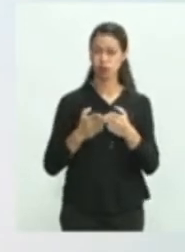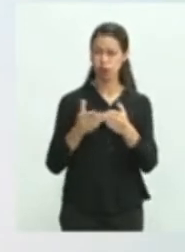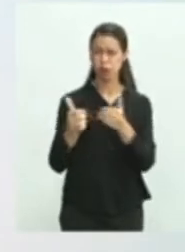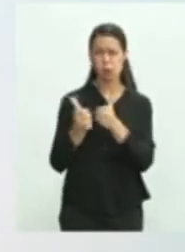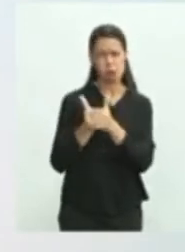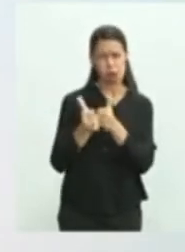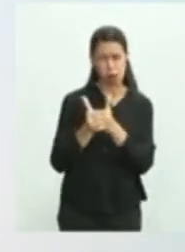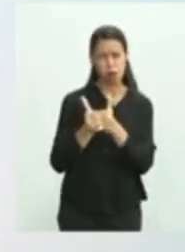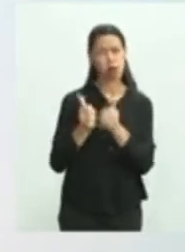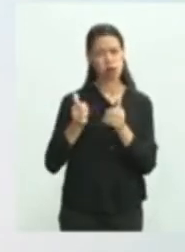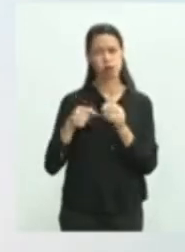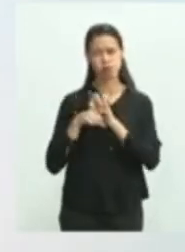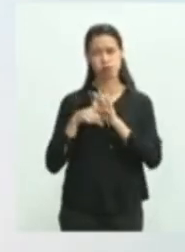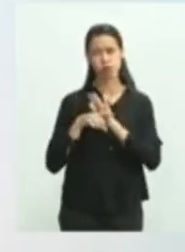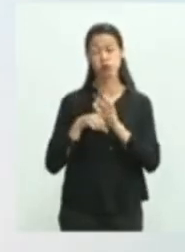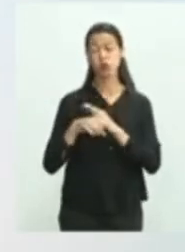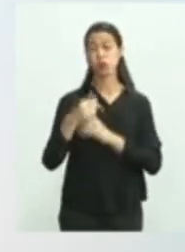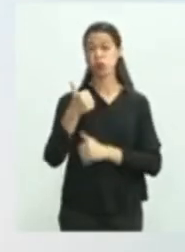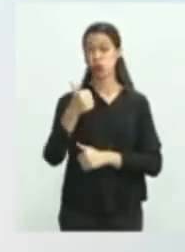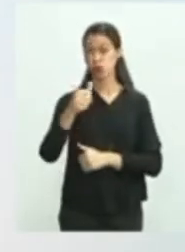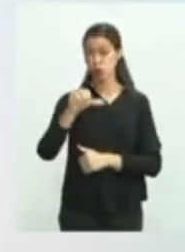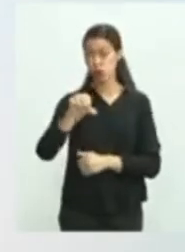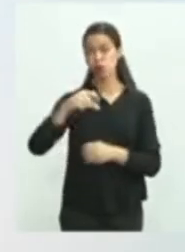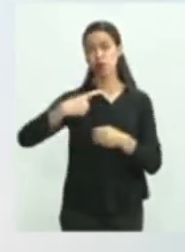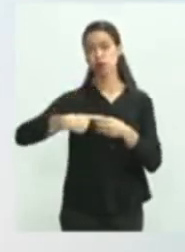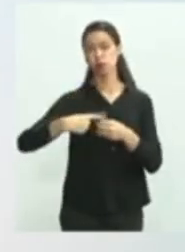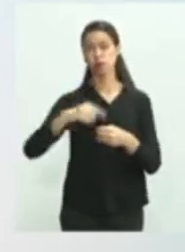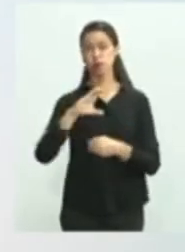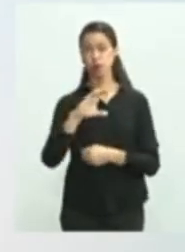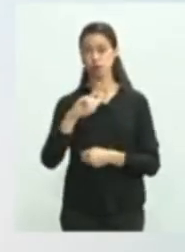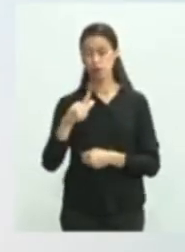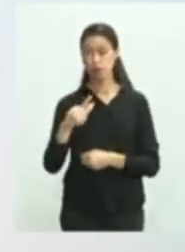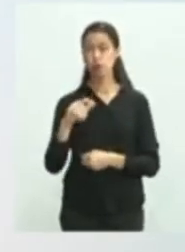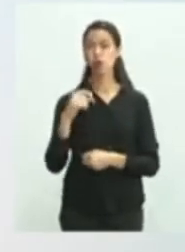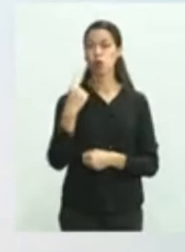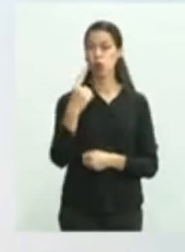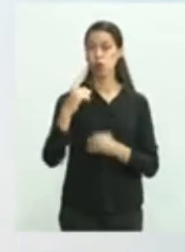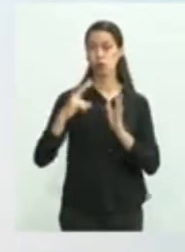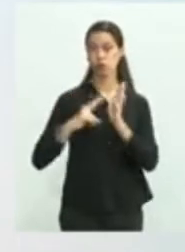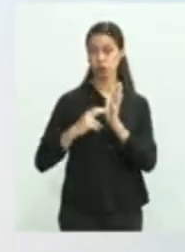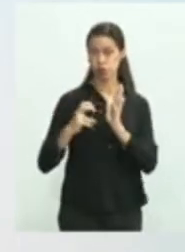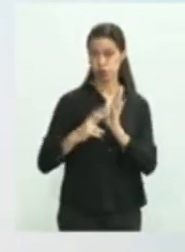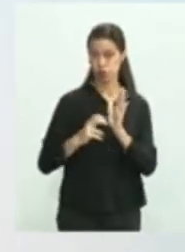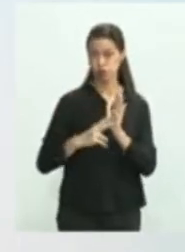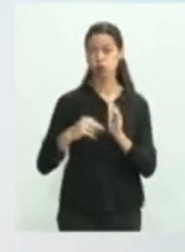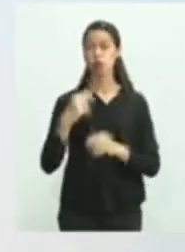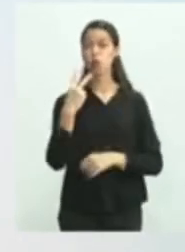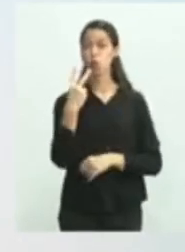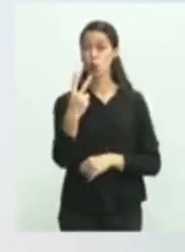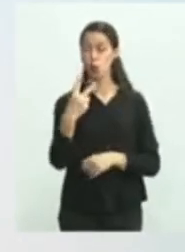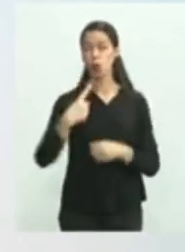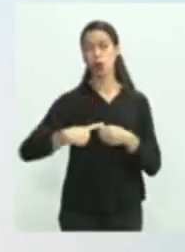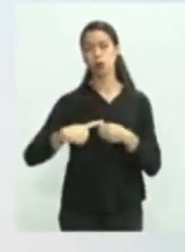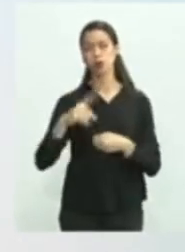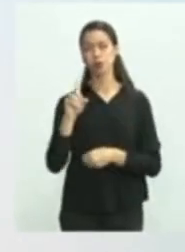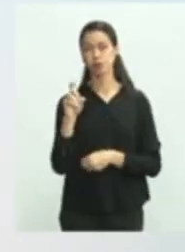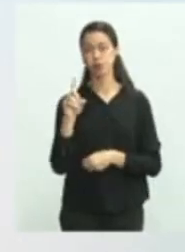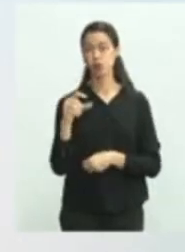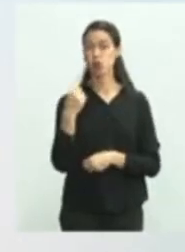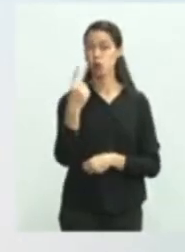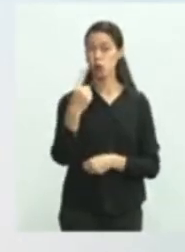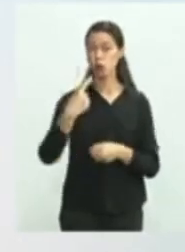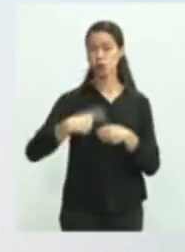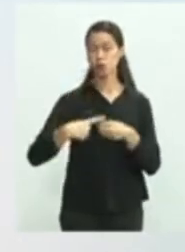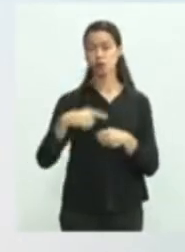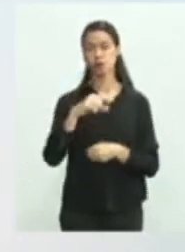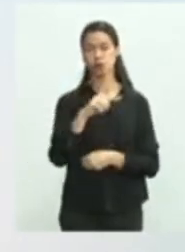19 em Campo Grande, um em Dois Irmãos do Buriti, dois em Dourados, um em Fátima do Sul, um